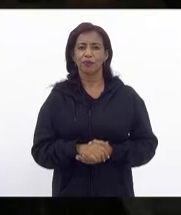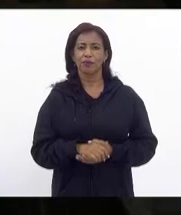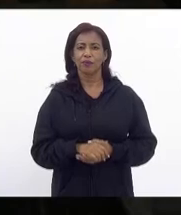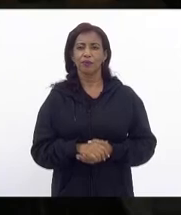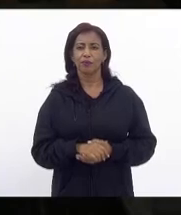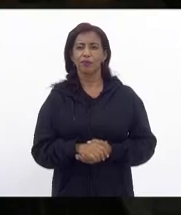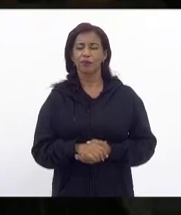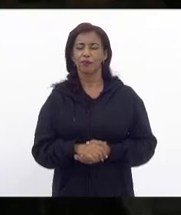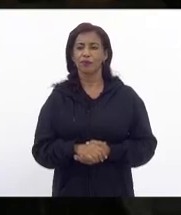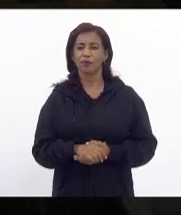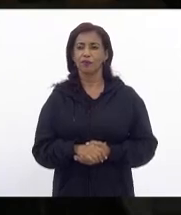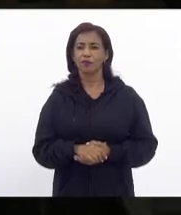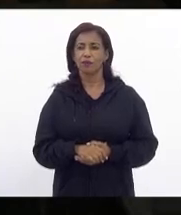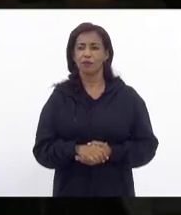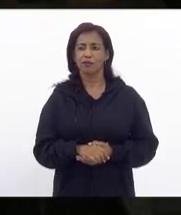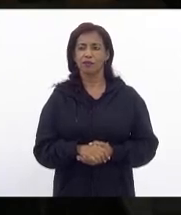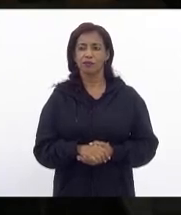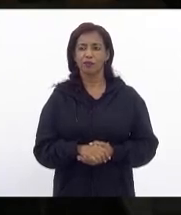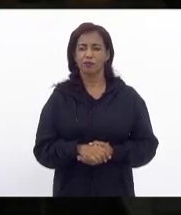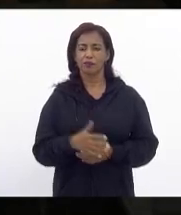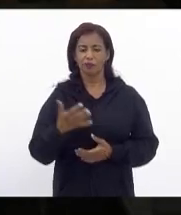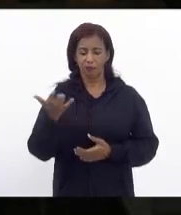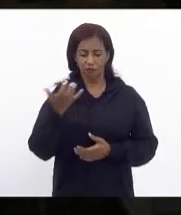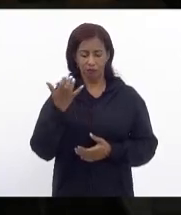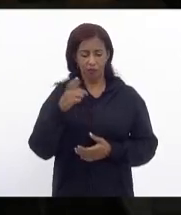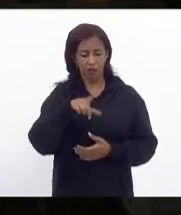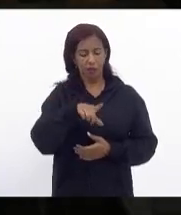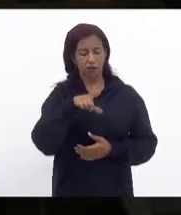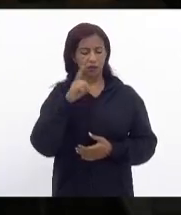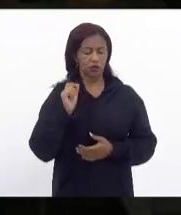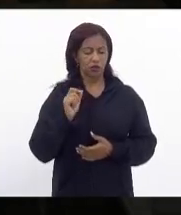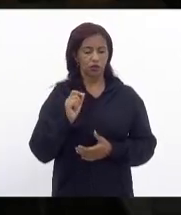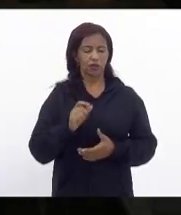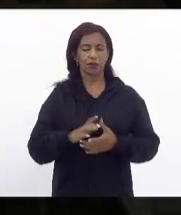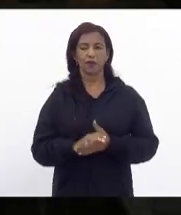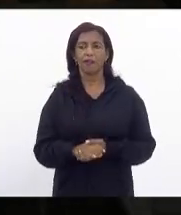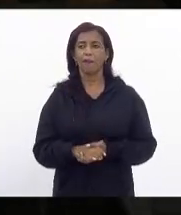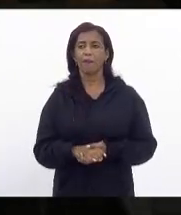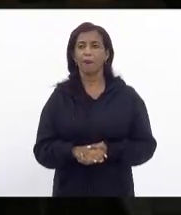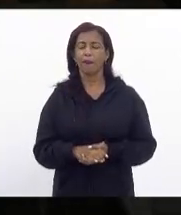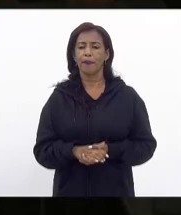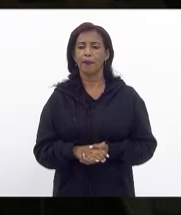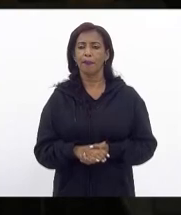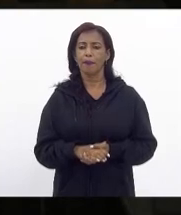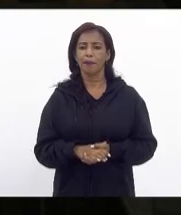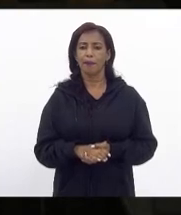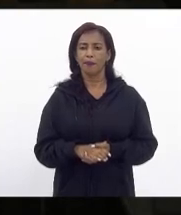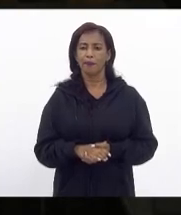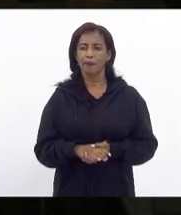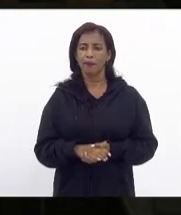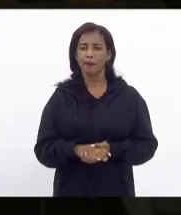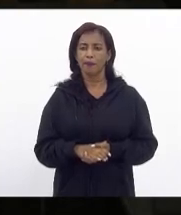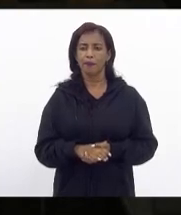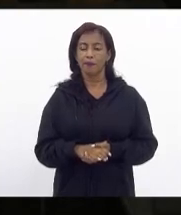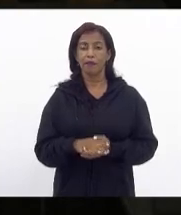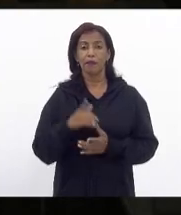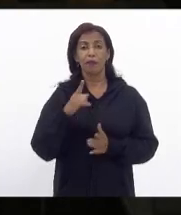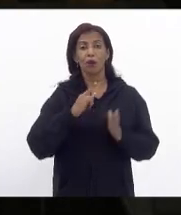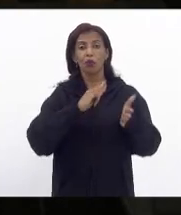encorajadora mas eu quero destacar deputada Marta Rocha este